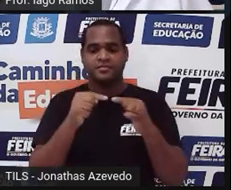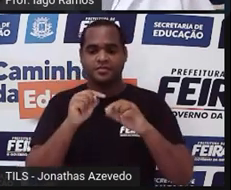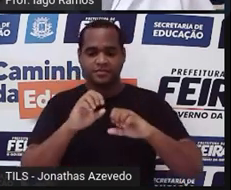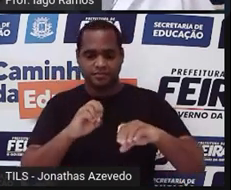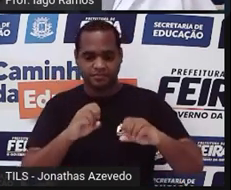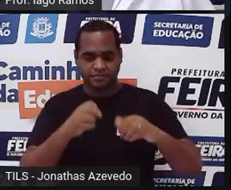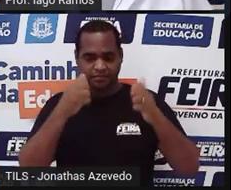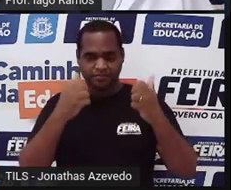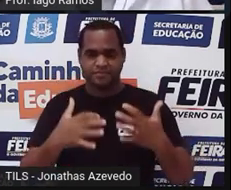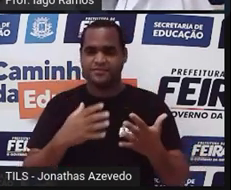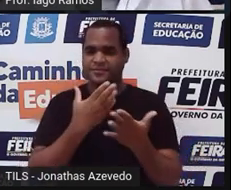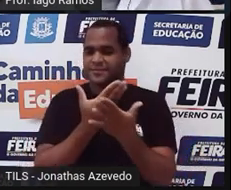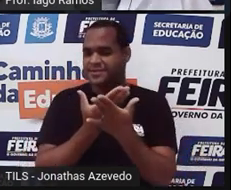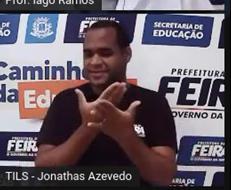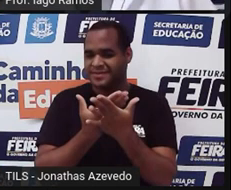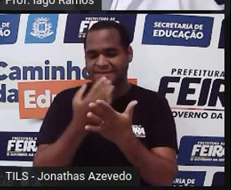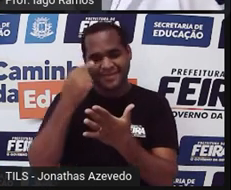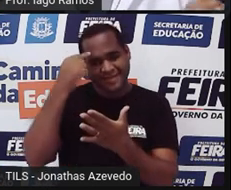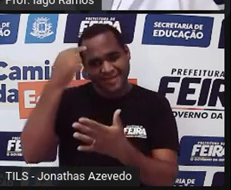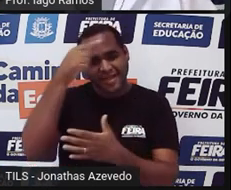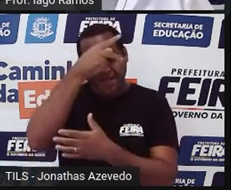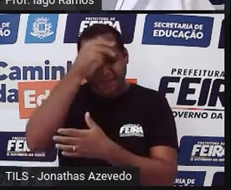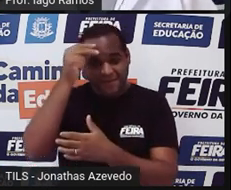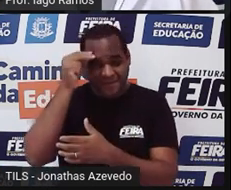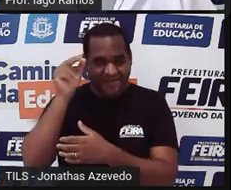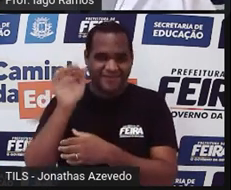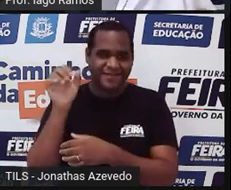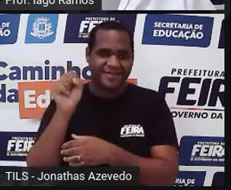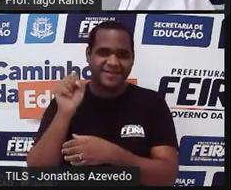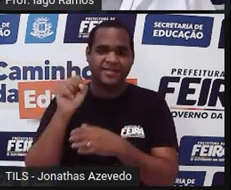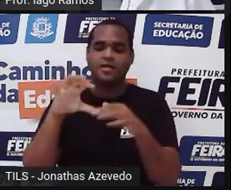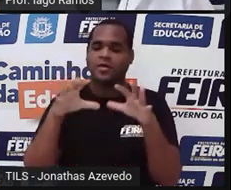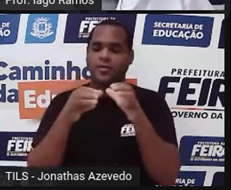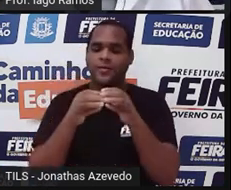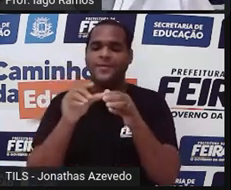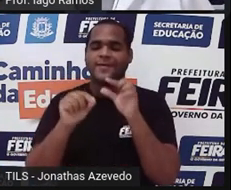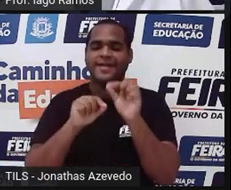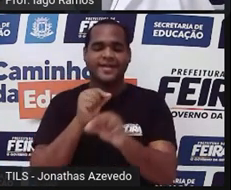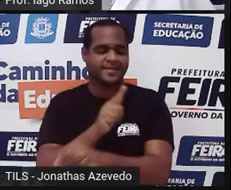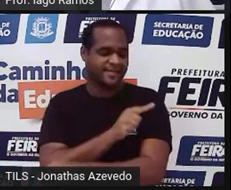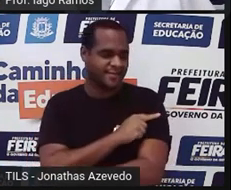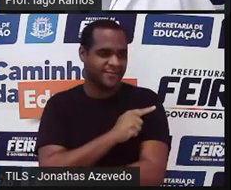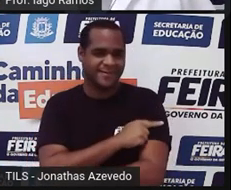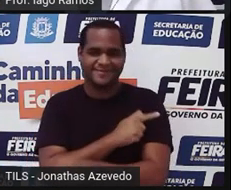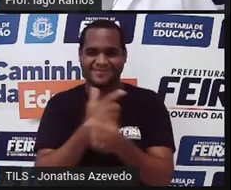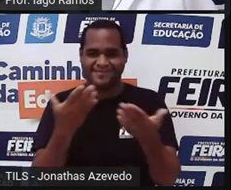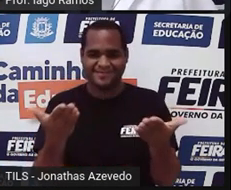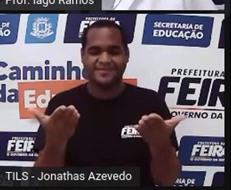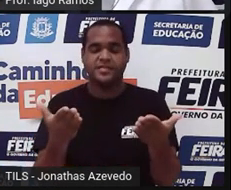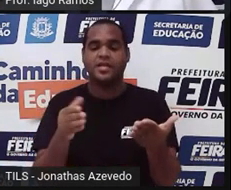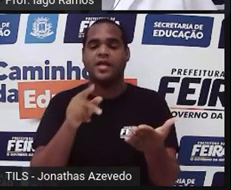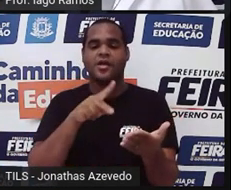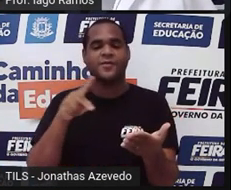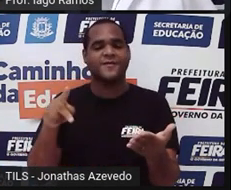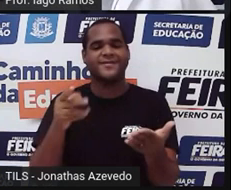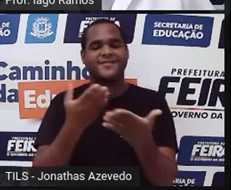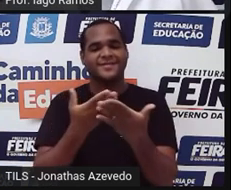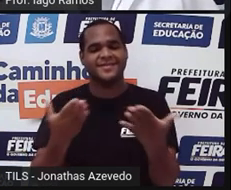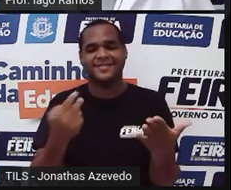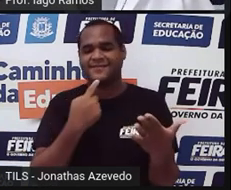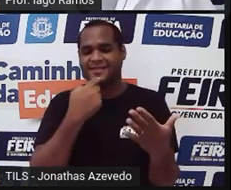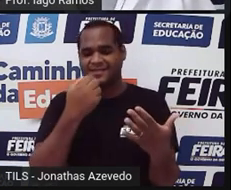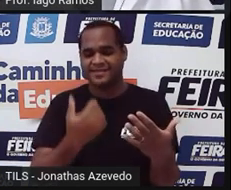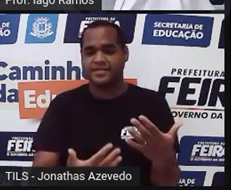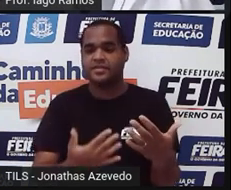que é estudante da nossa rede de ensino das turminhas de sétimo ano. E esse professor que está aqui falando